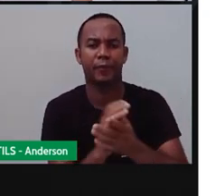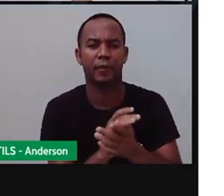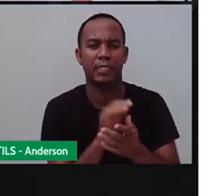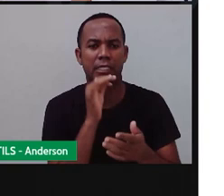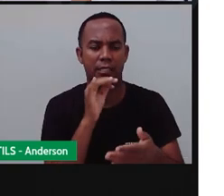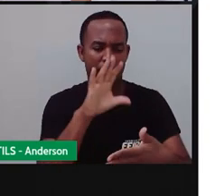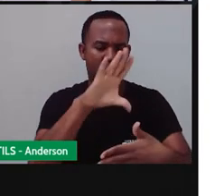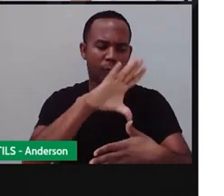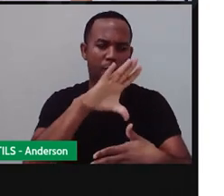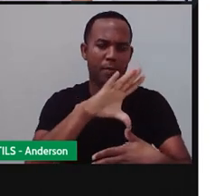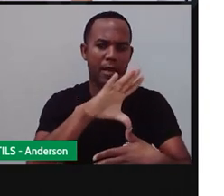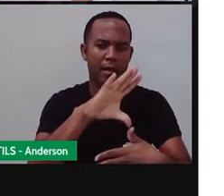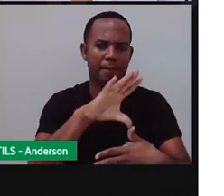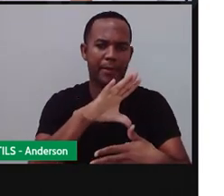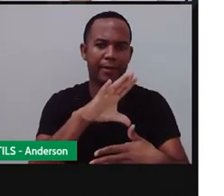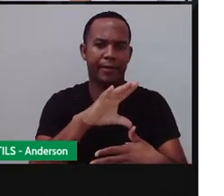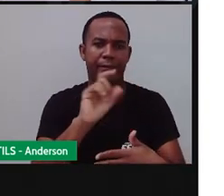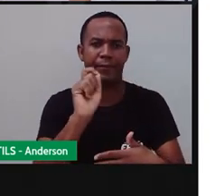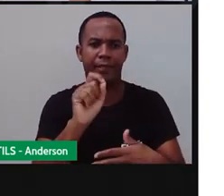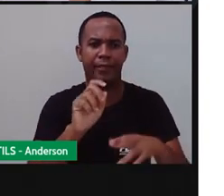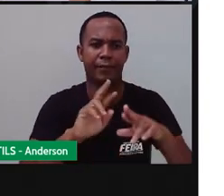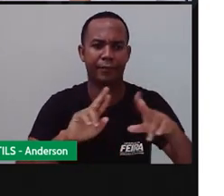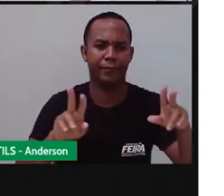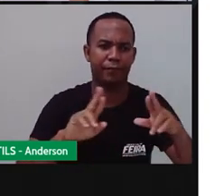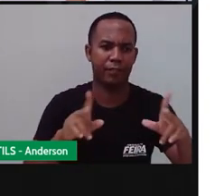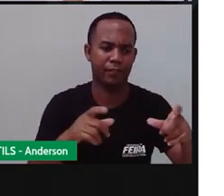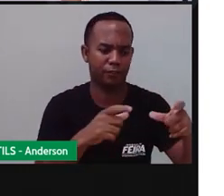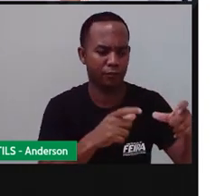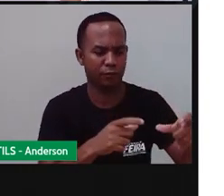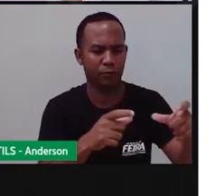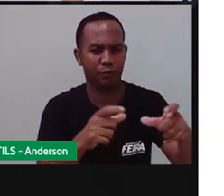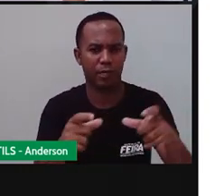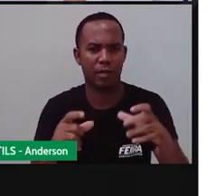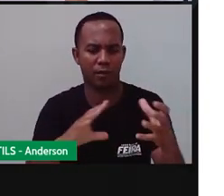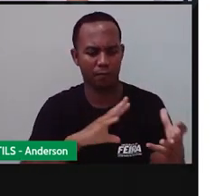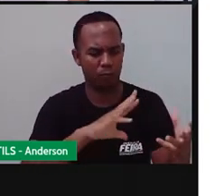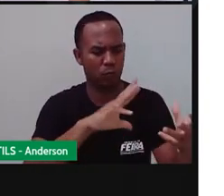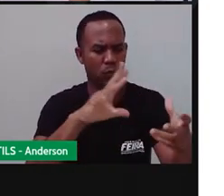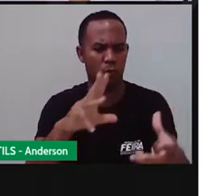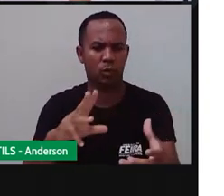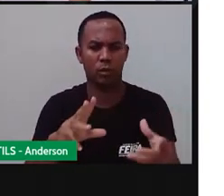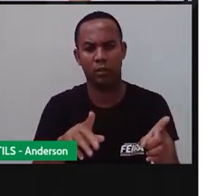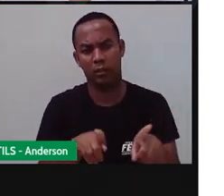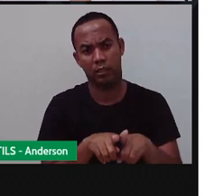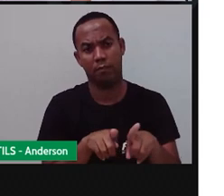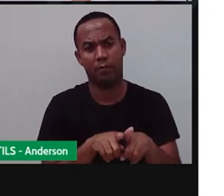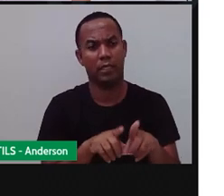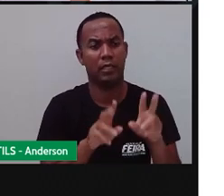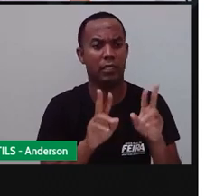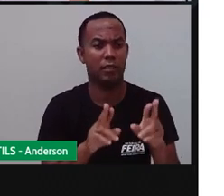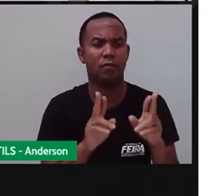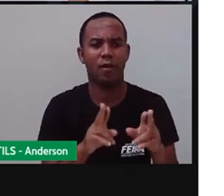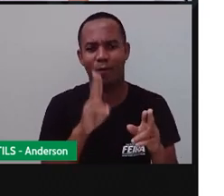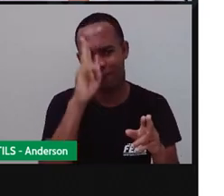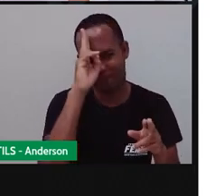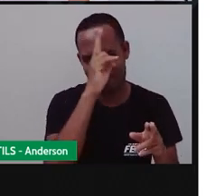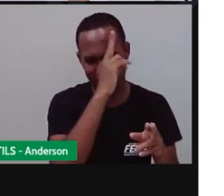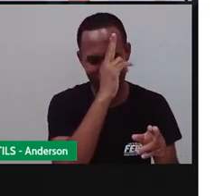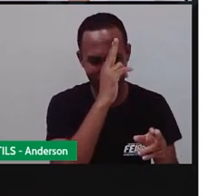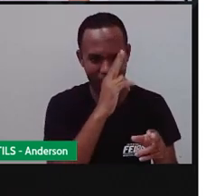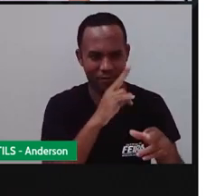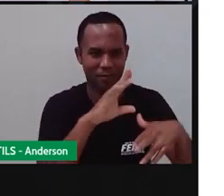situar sobre diferentes lugares do mundo, né, descobrir a rota, como é o caso do Uber, né, de um determinado